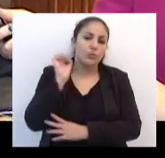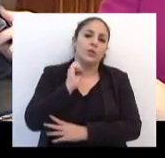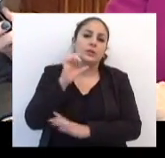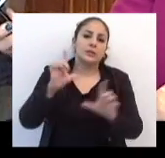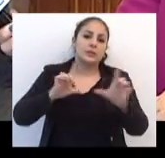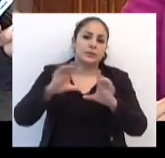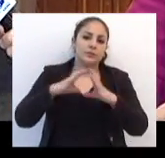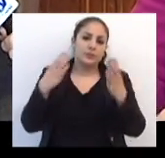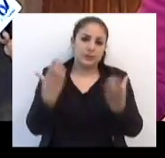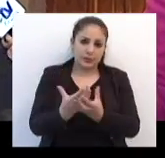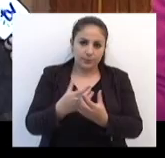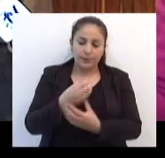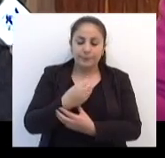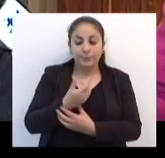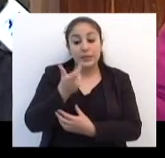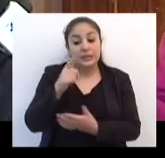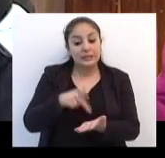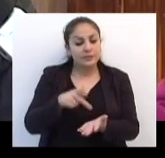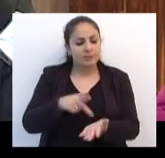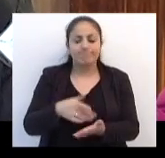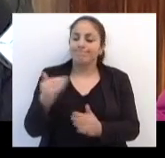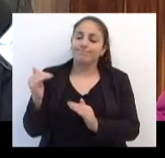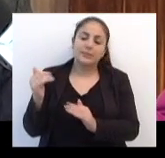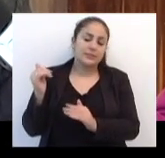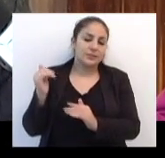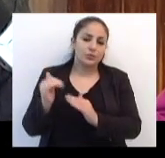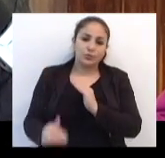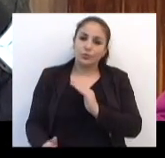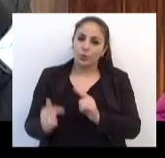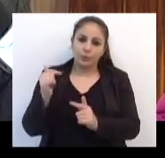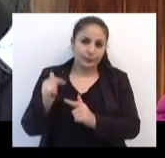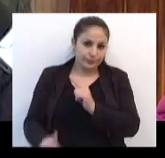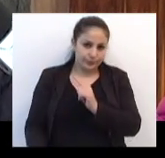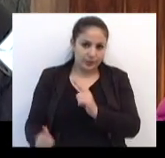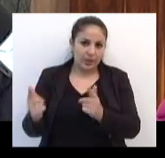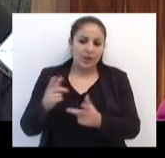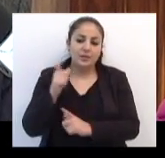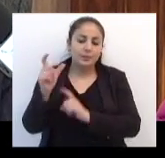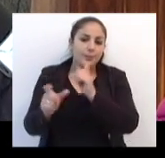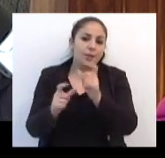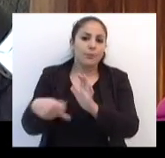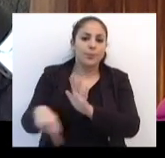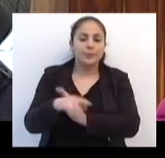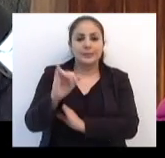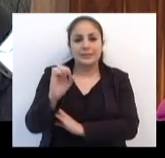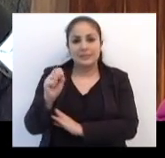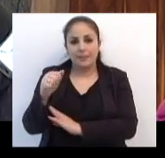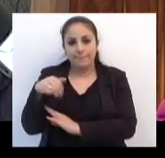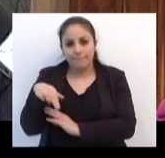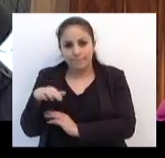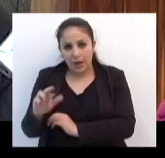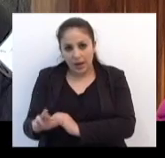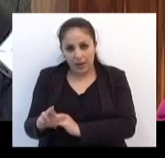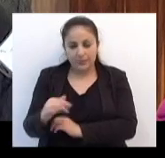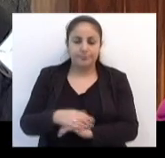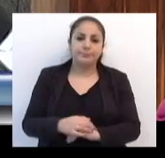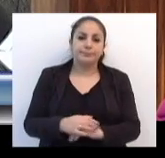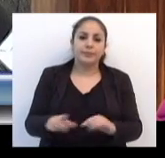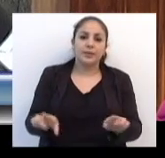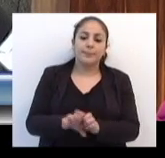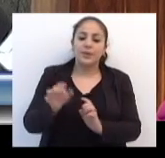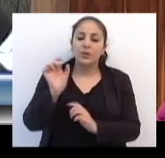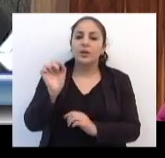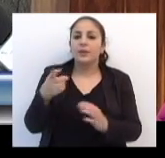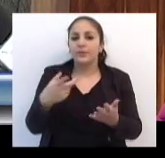a todos aqui presentes. Na verdade, eu discordo um pouco das palavras do vereador Isamar Oliveira. O que